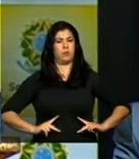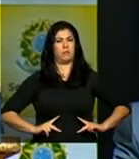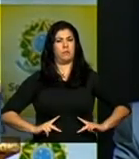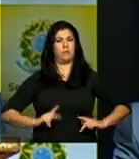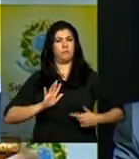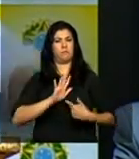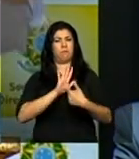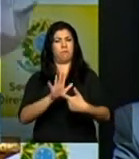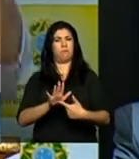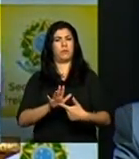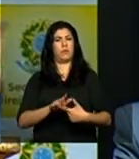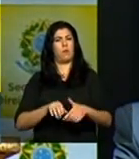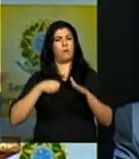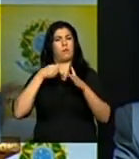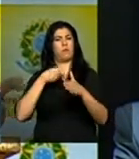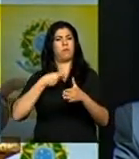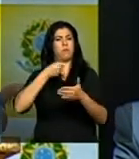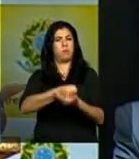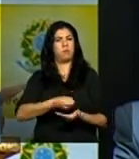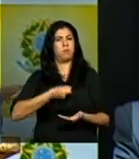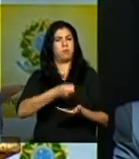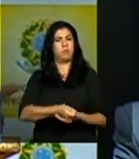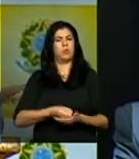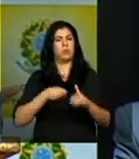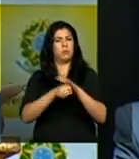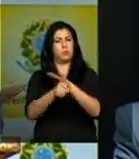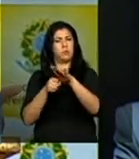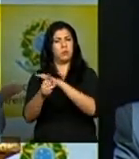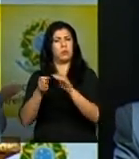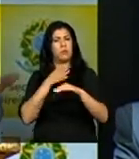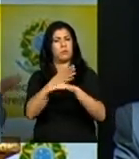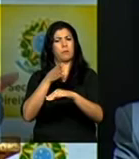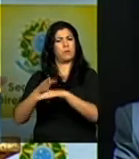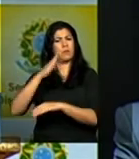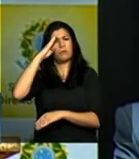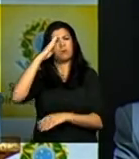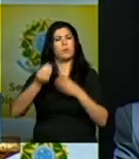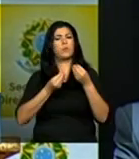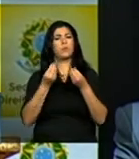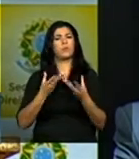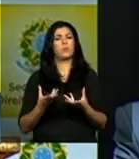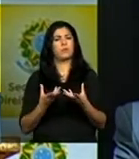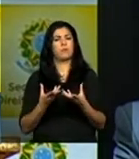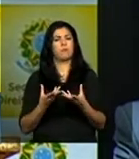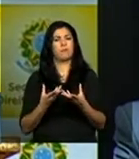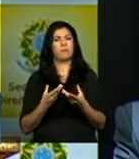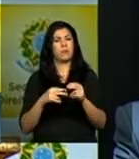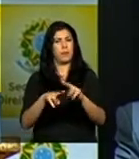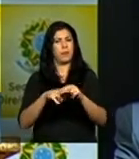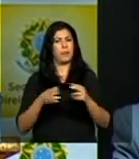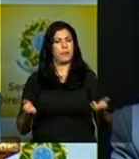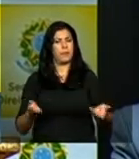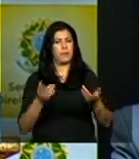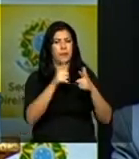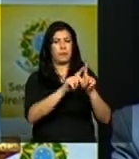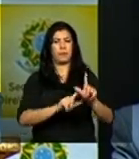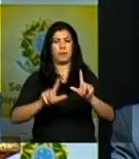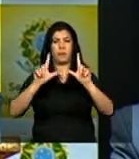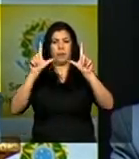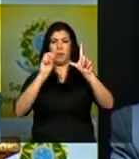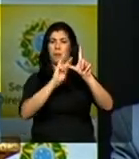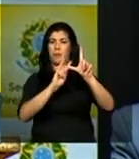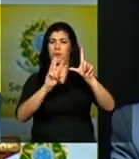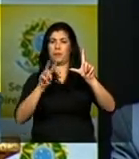golpe pedindo intervenção militar por isso que o portal para a gente resgatar esta